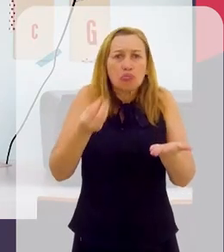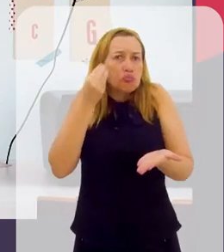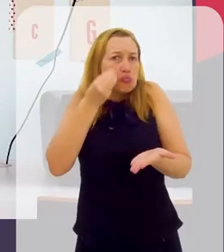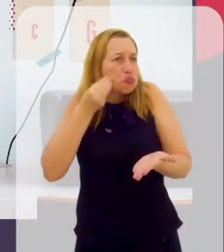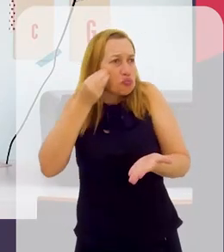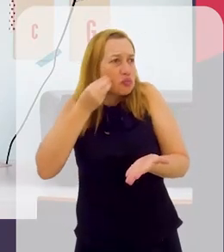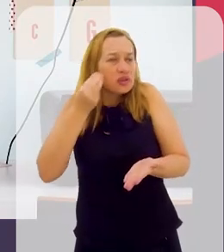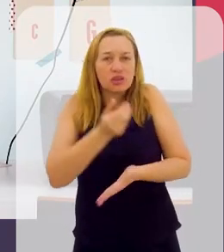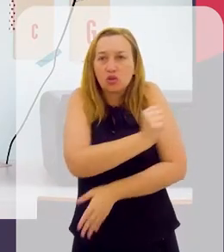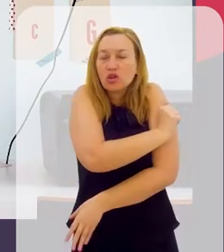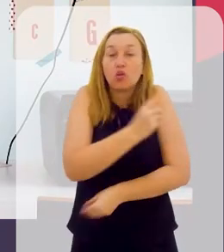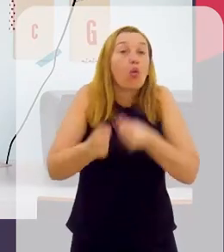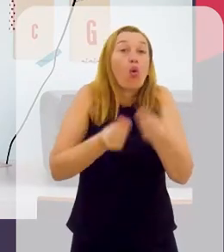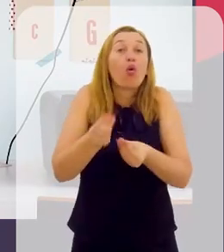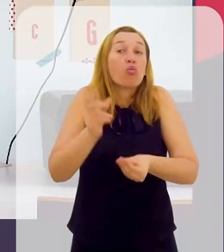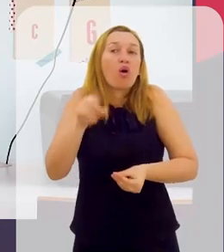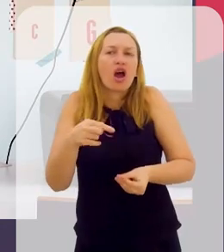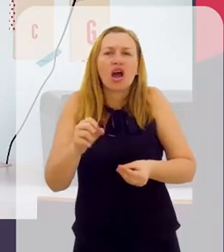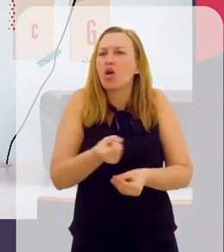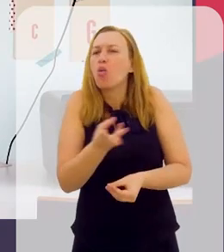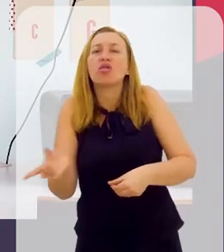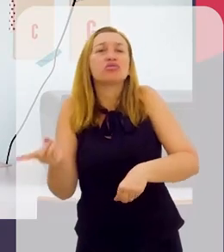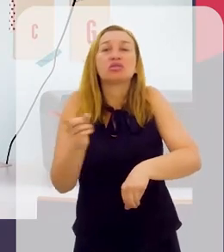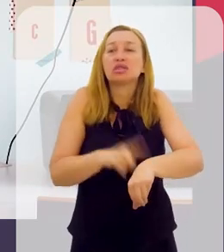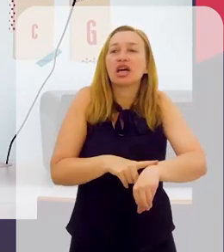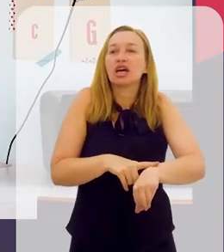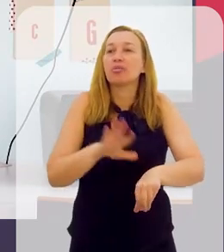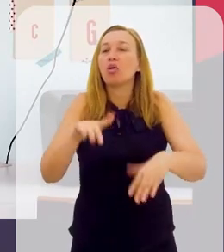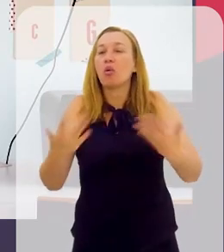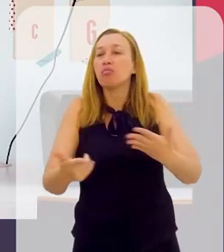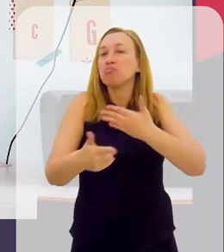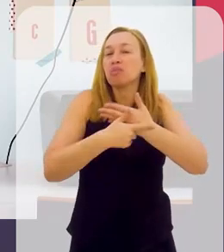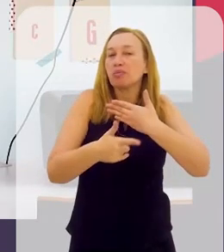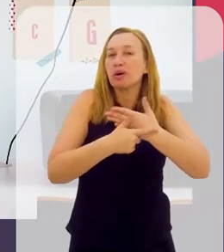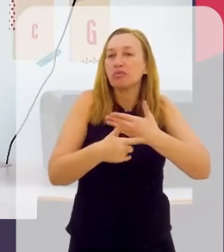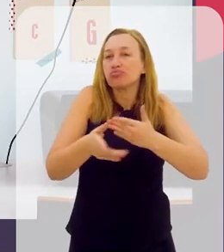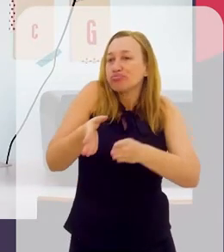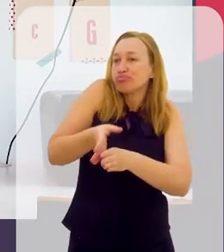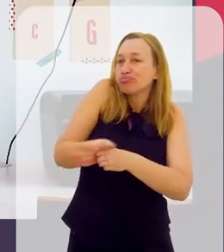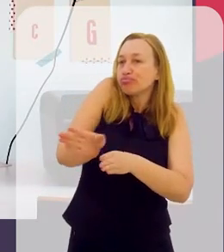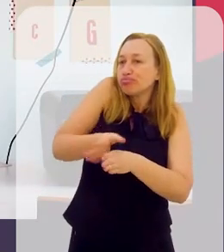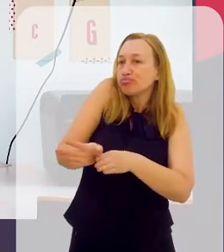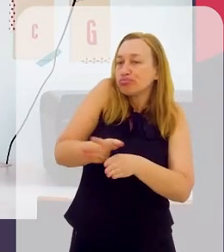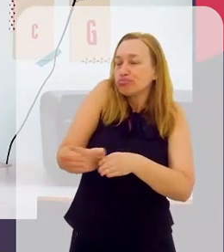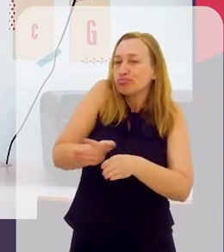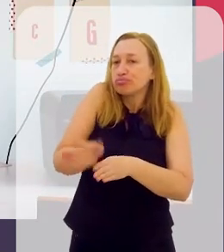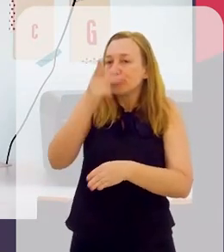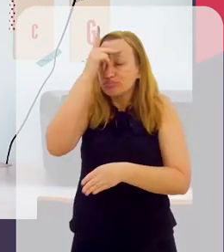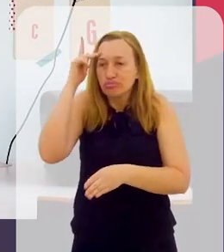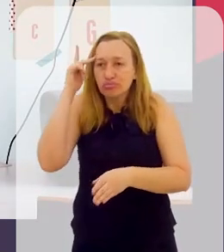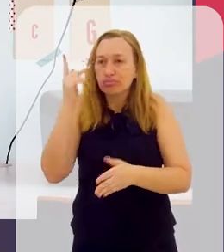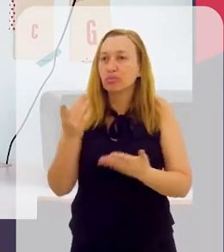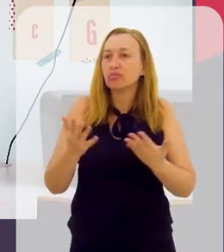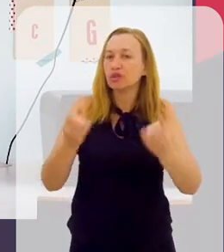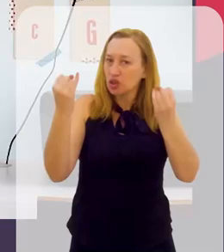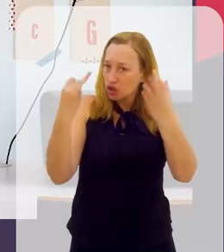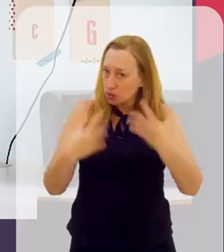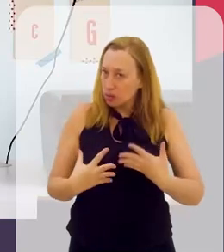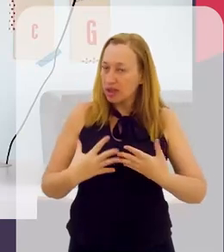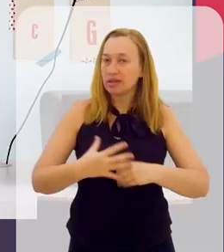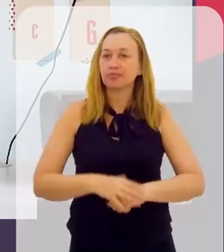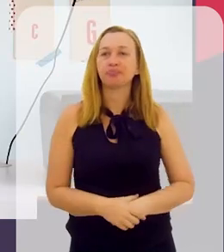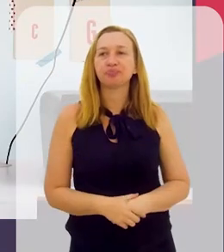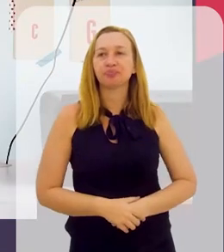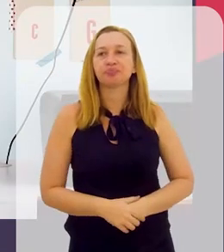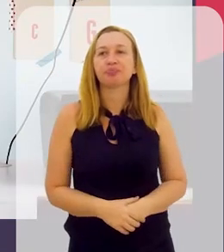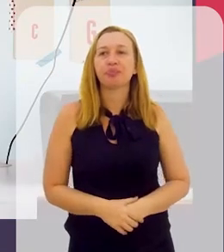Essa experiência dos estudantes, como é que é? Quanto tempo dura? Qual é o papel dos orientadores, nesse caso? Gostaria que o senhor explicasse